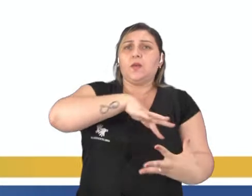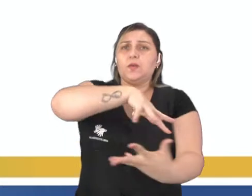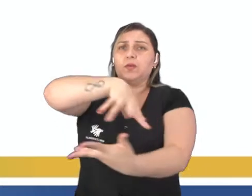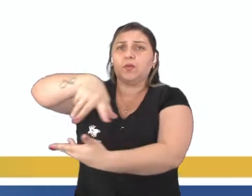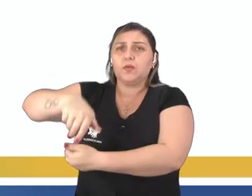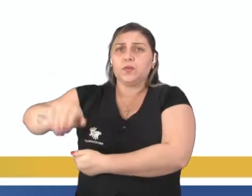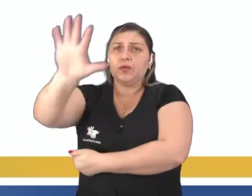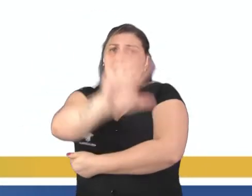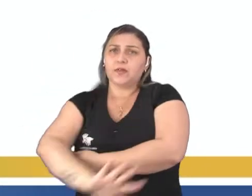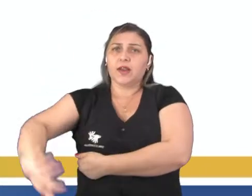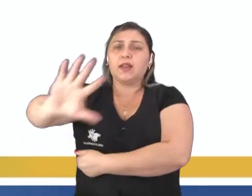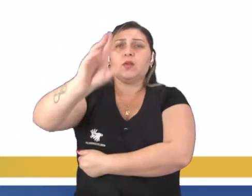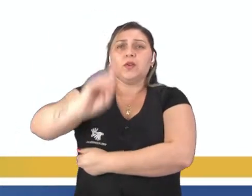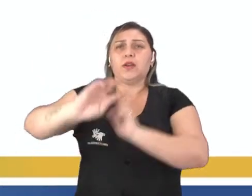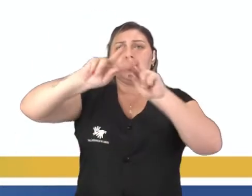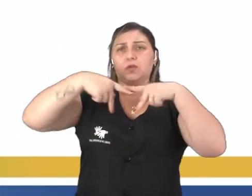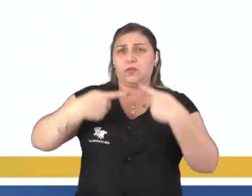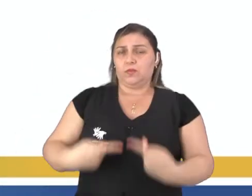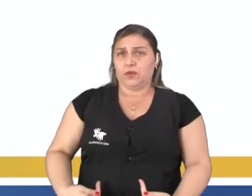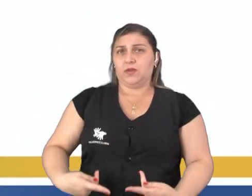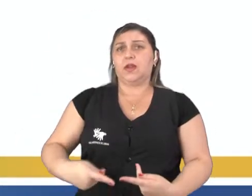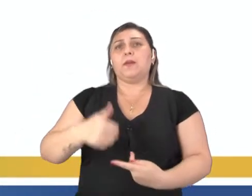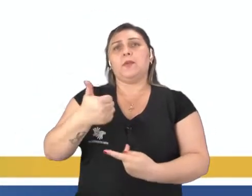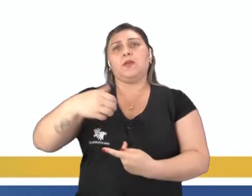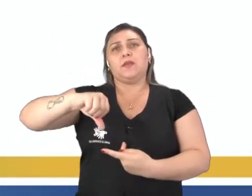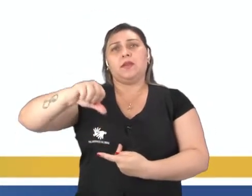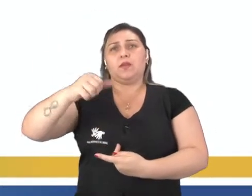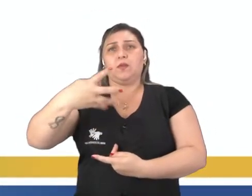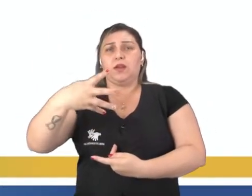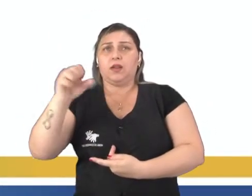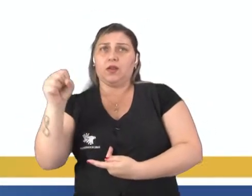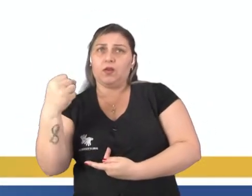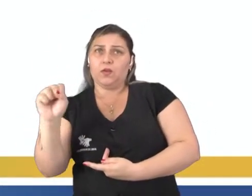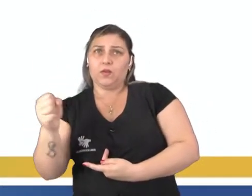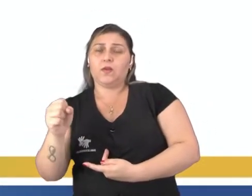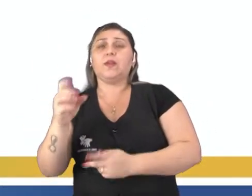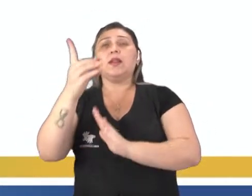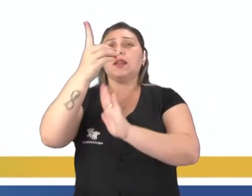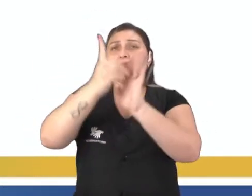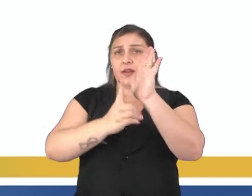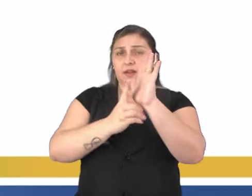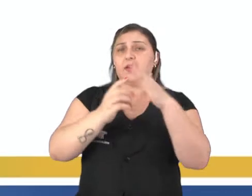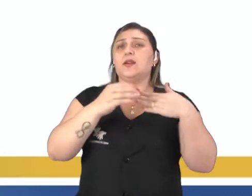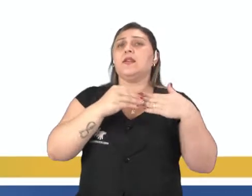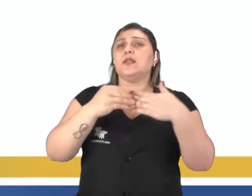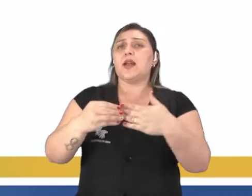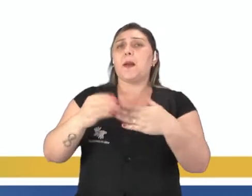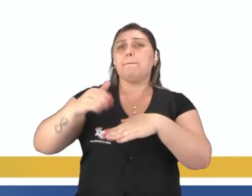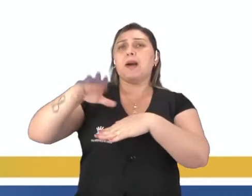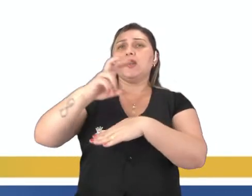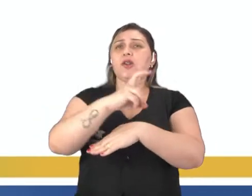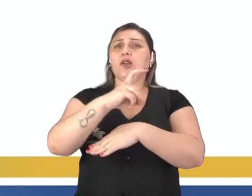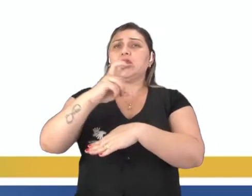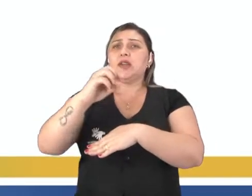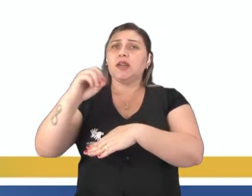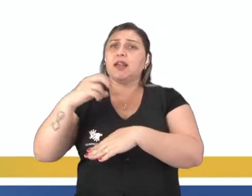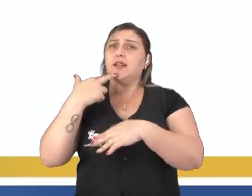universal dos direitos humanos. Desde sua adoção, em 1948, a Declaração foi traduzida em mais de 500